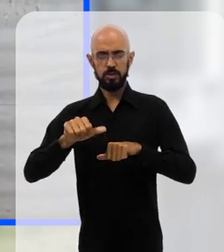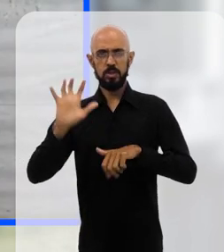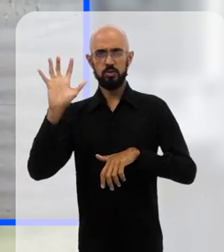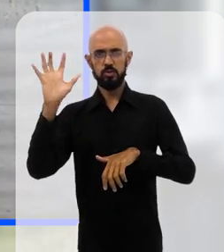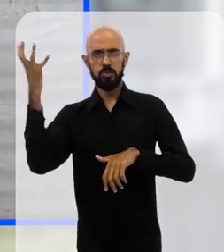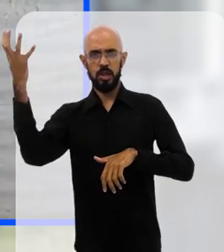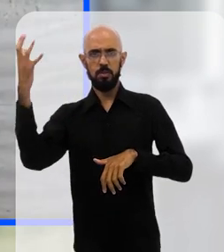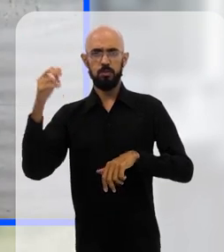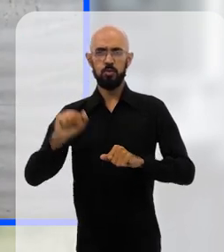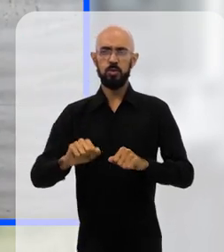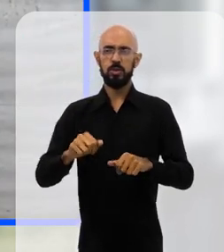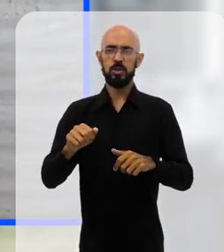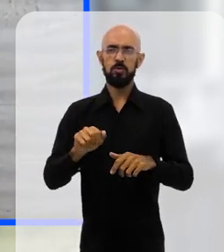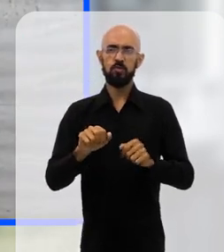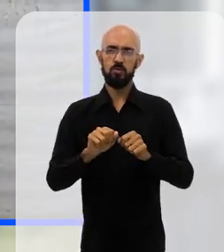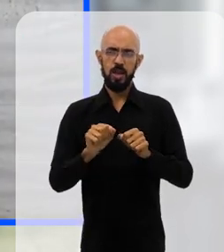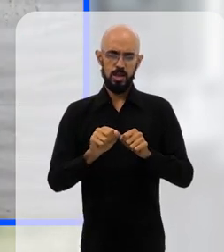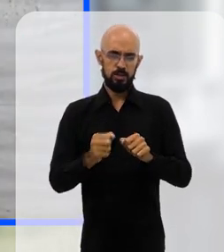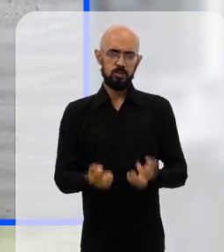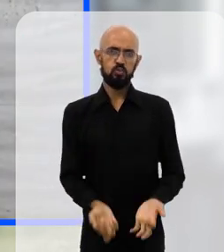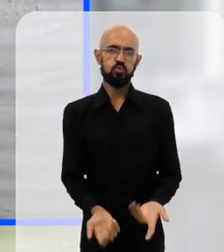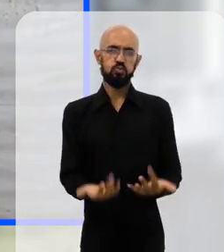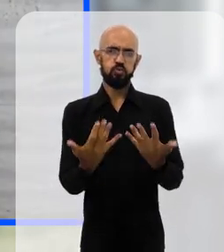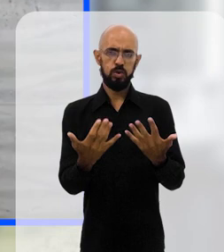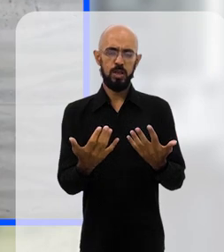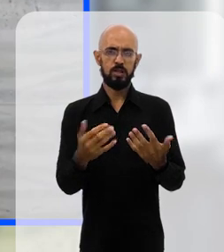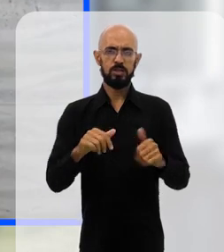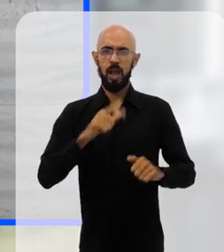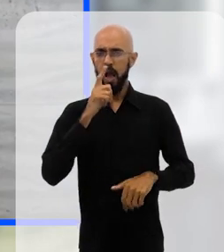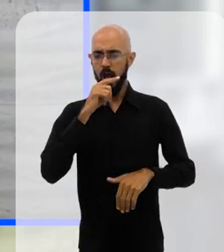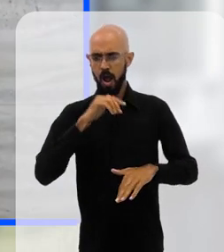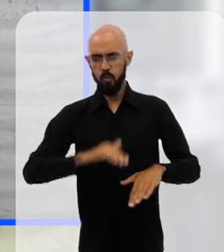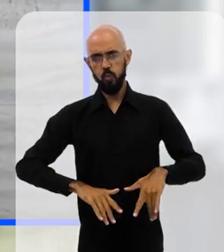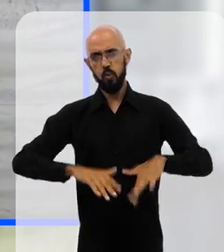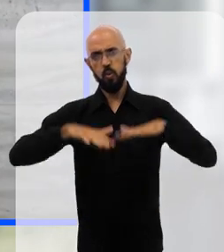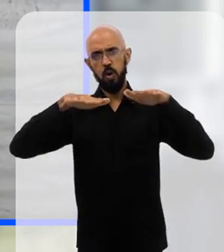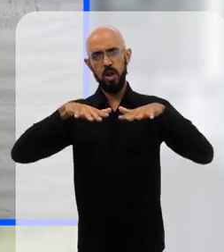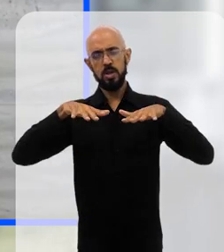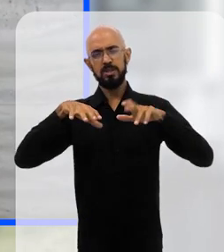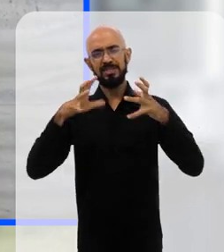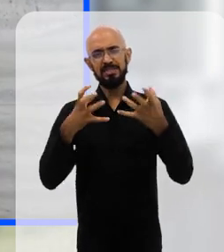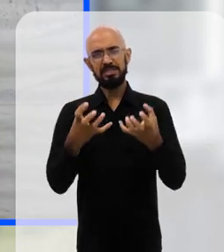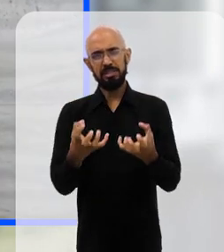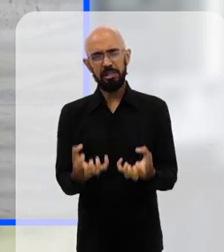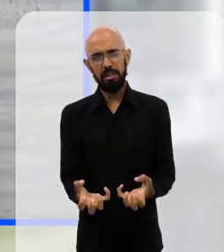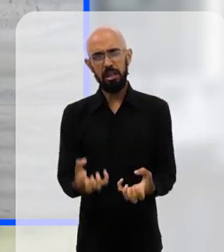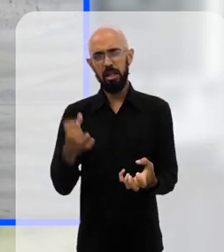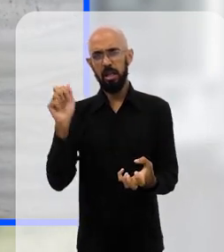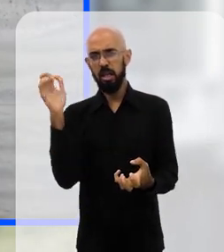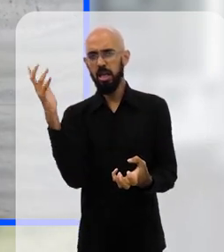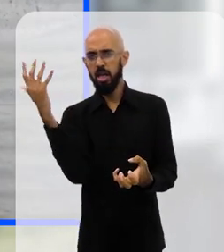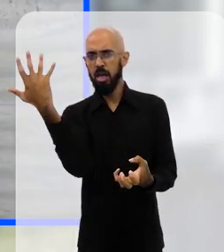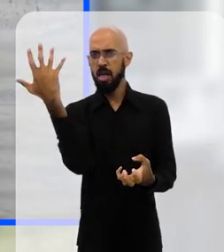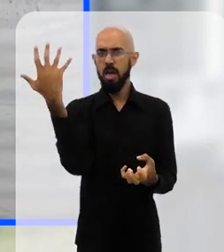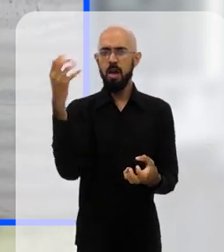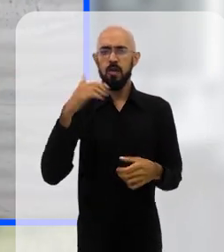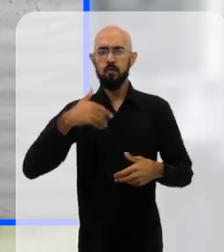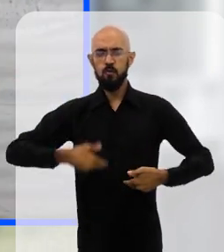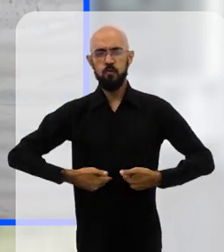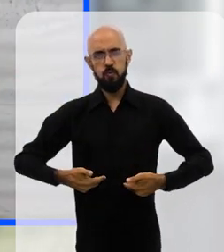contribuem para os grandes incêndios, né? Incêndios florestais, enchentes, tornados, enfim, seca, fome, consequências